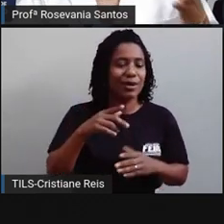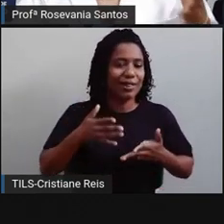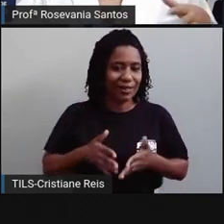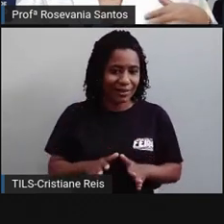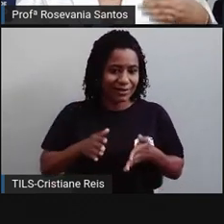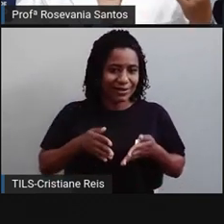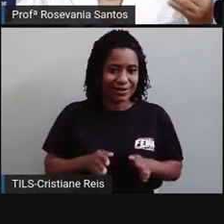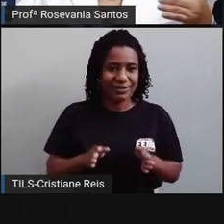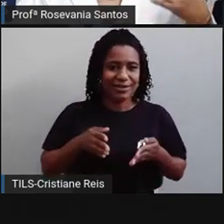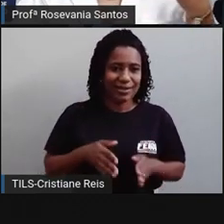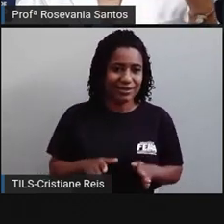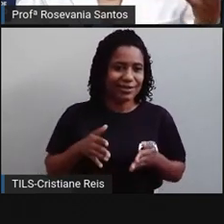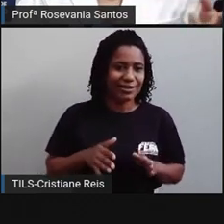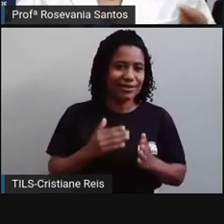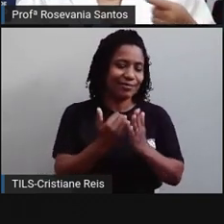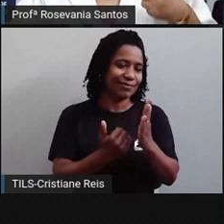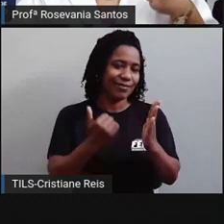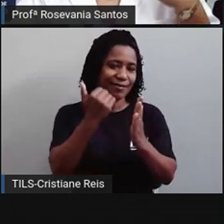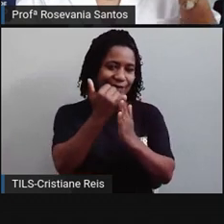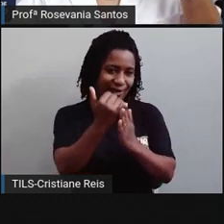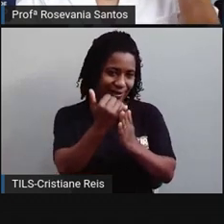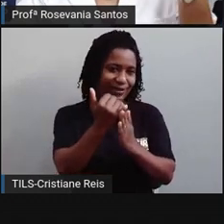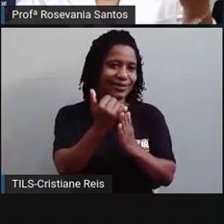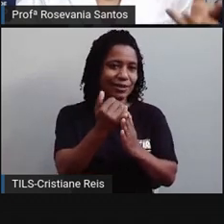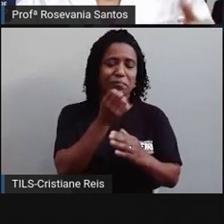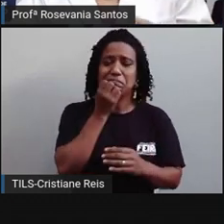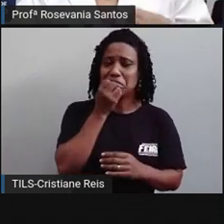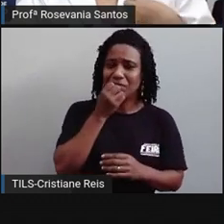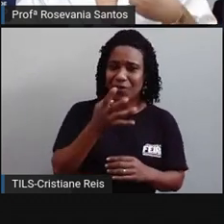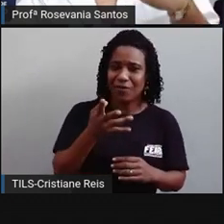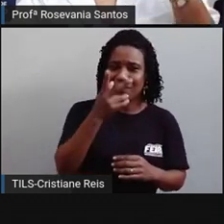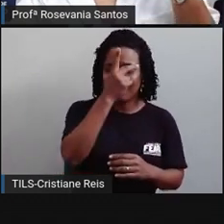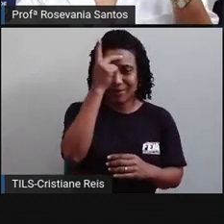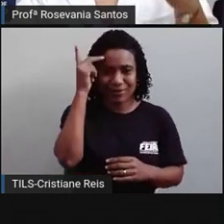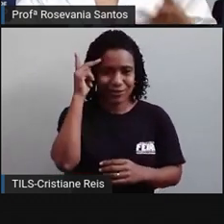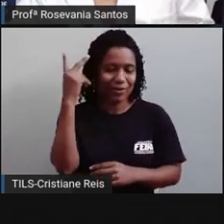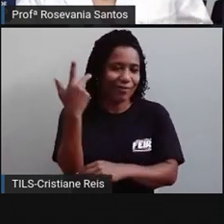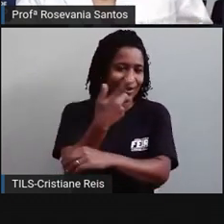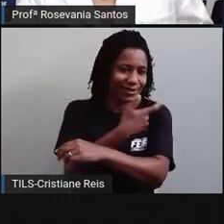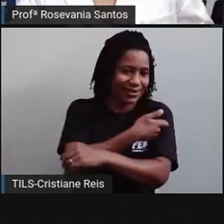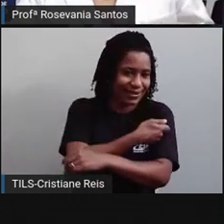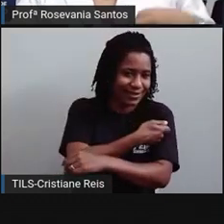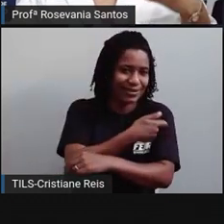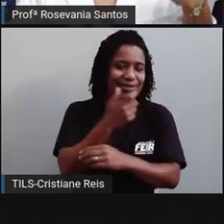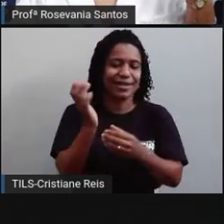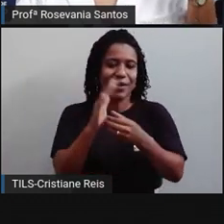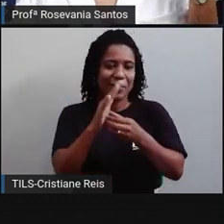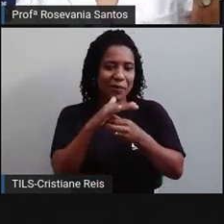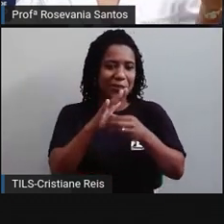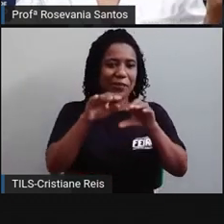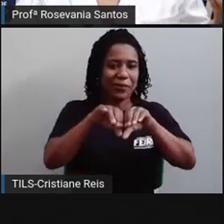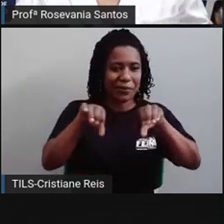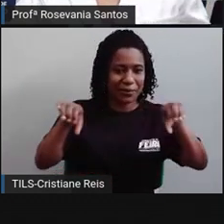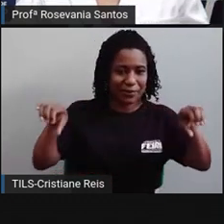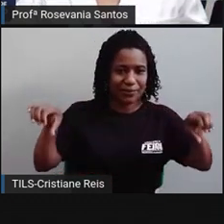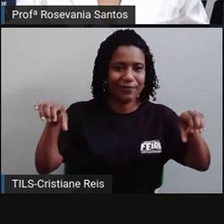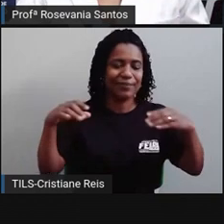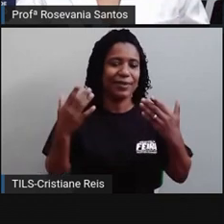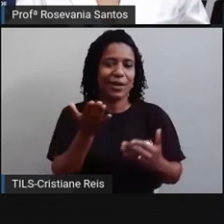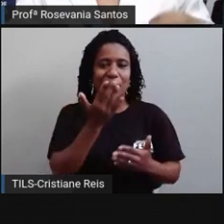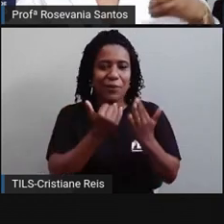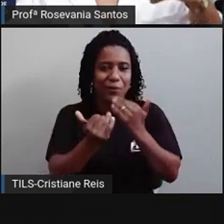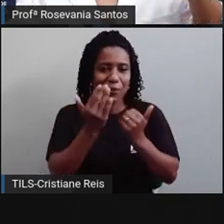gente, significa que as condições sanitárias, que acesso à vacina, acesso à alimentação, melhores